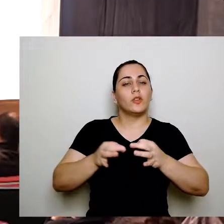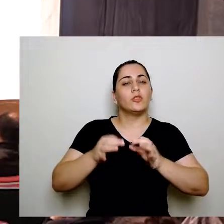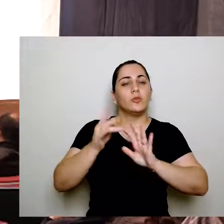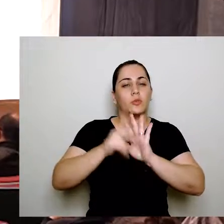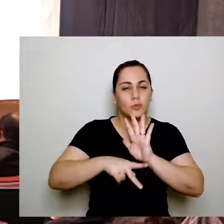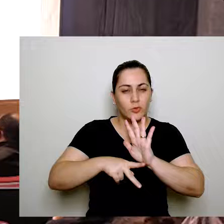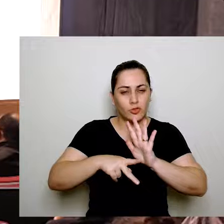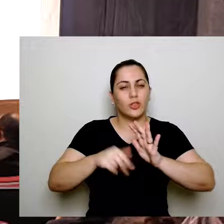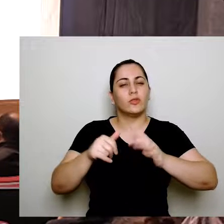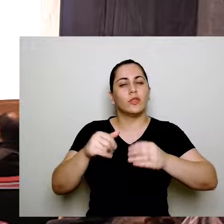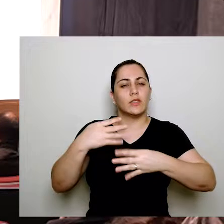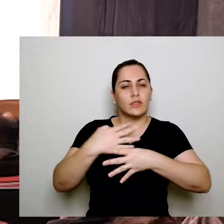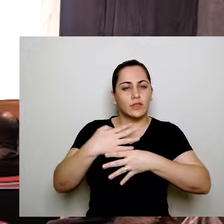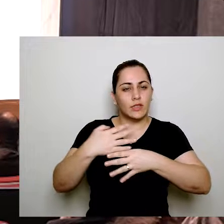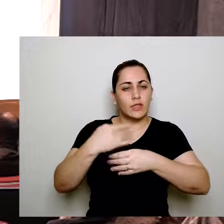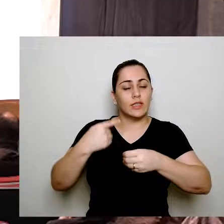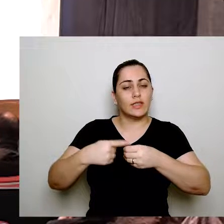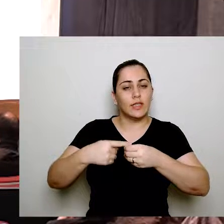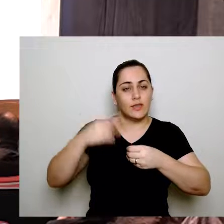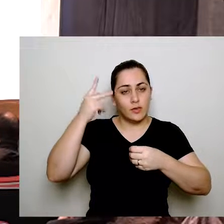We'll right back.